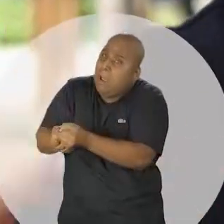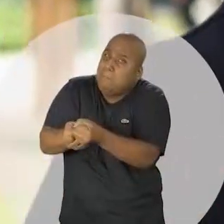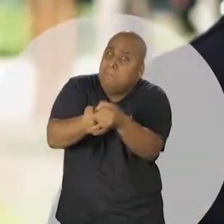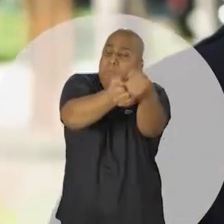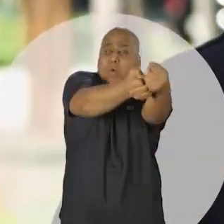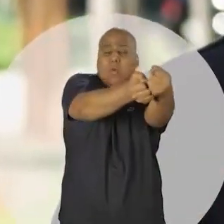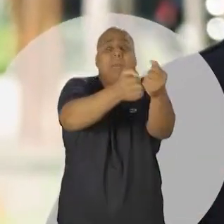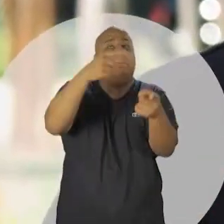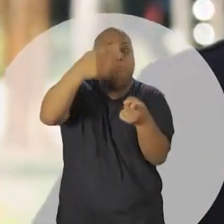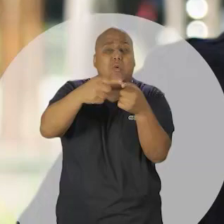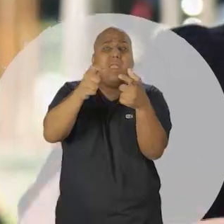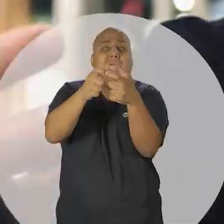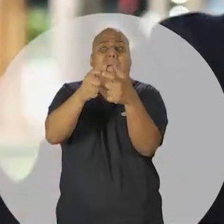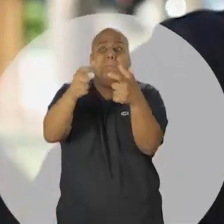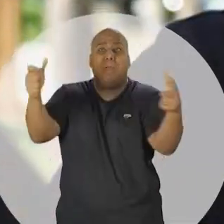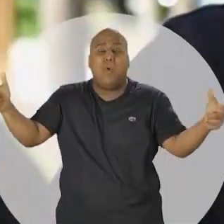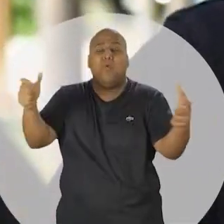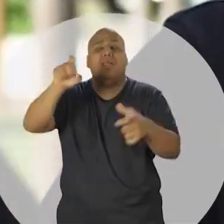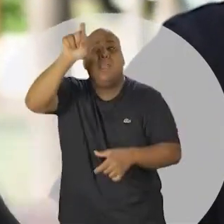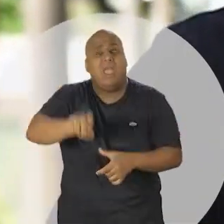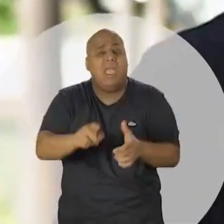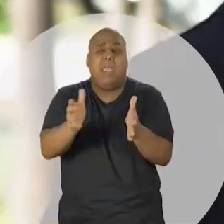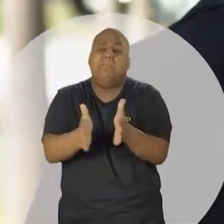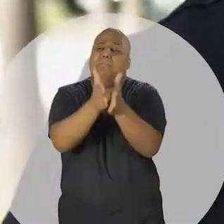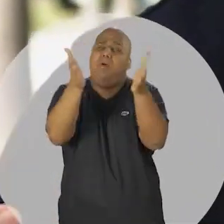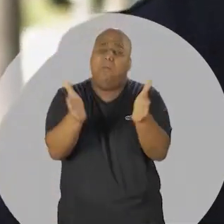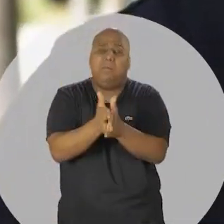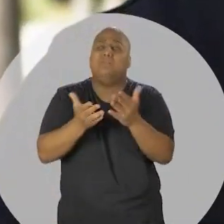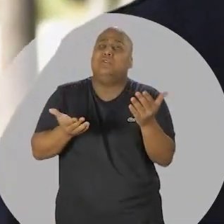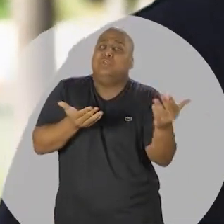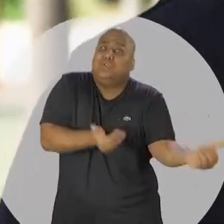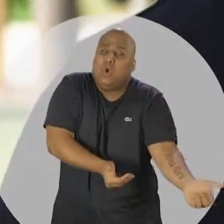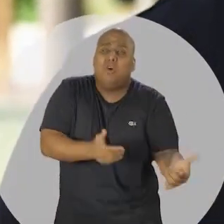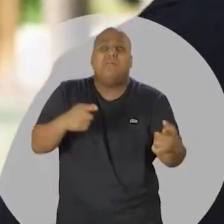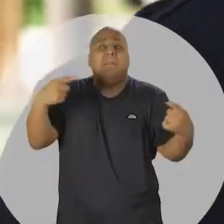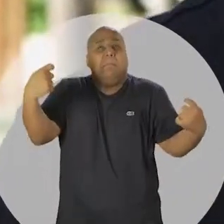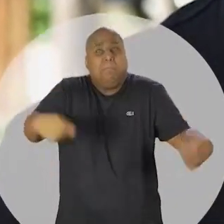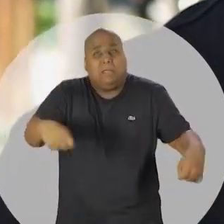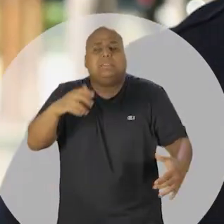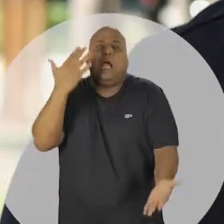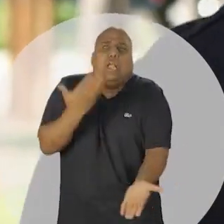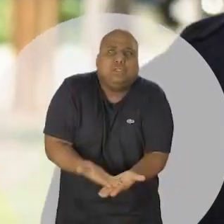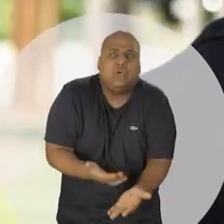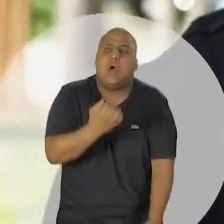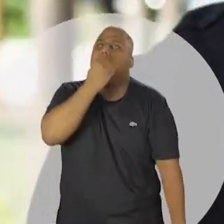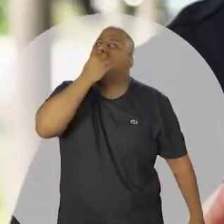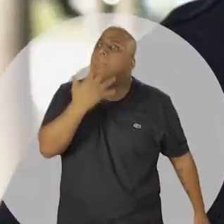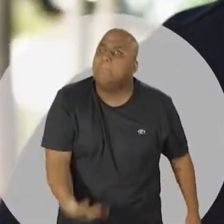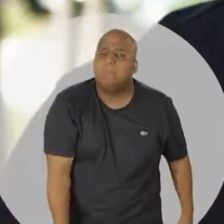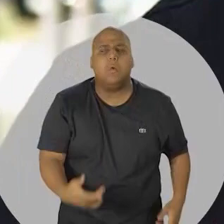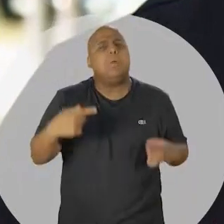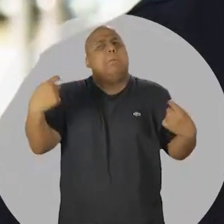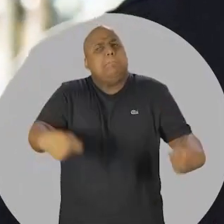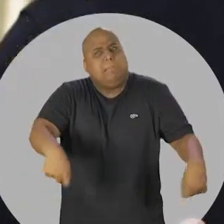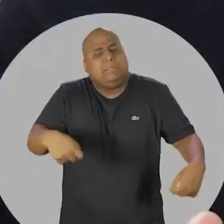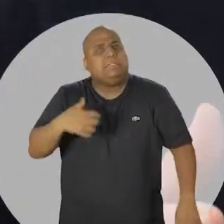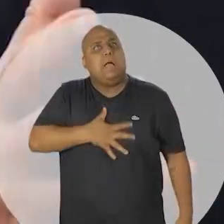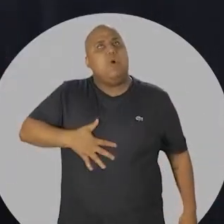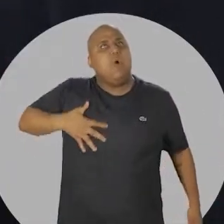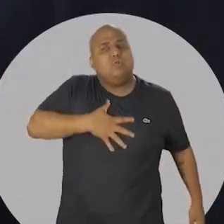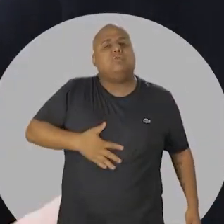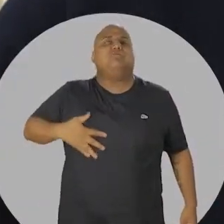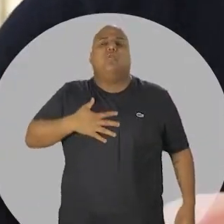uma mão protetora, né? Para as frações da sociedade mais frágeis, mais vulneráveis. O jovem tem que ter uma escola emancipadora,